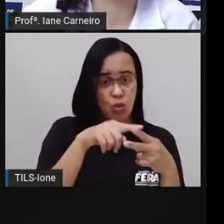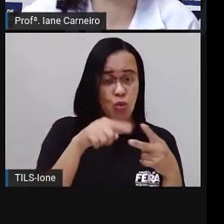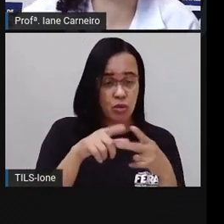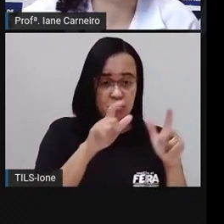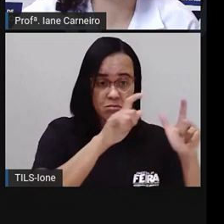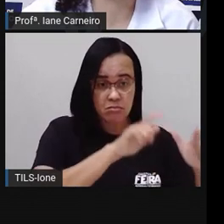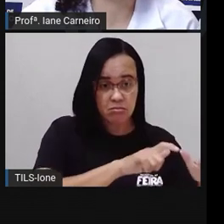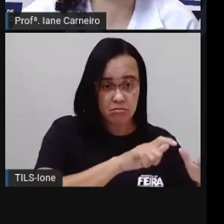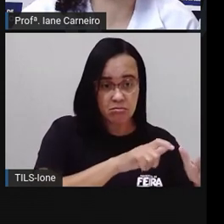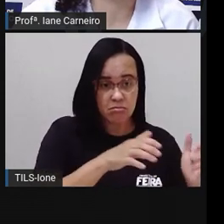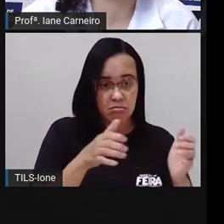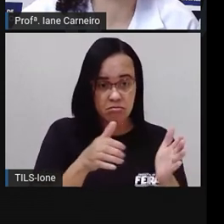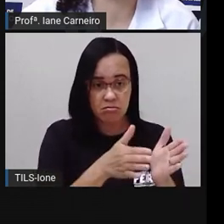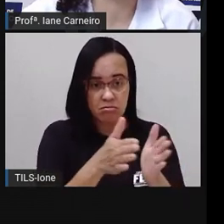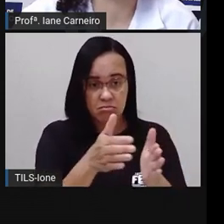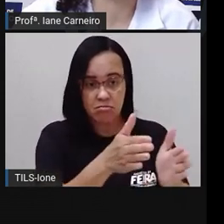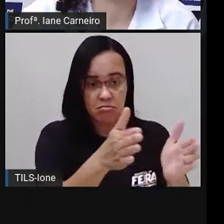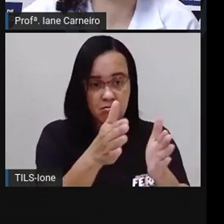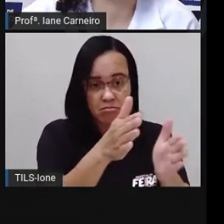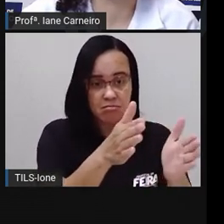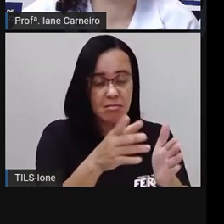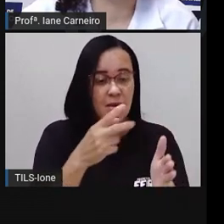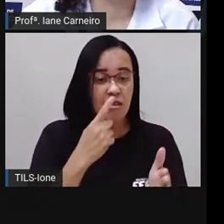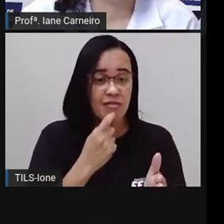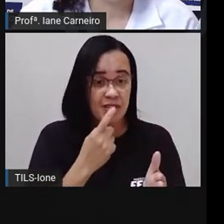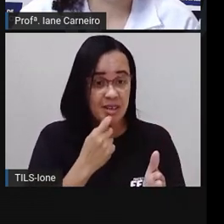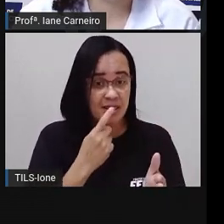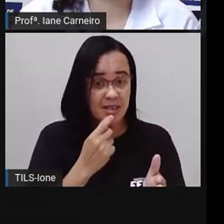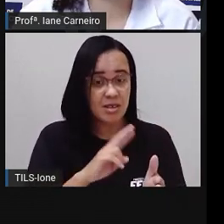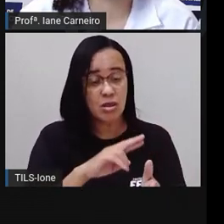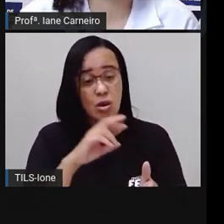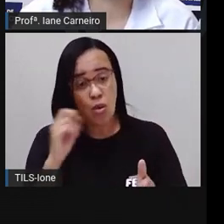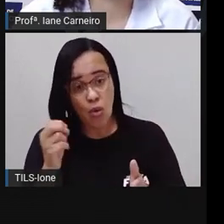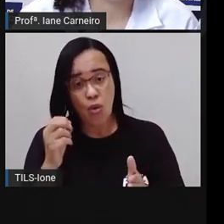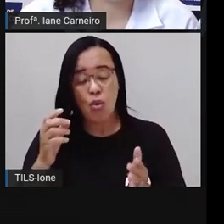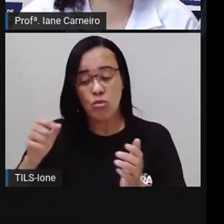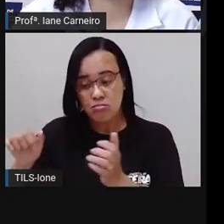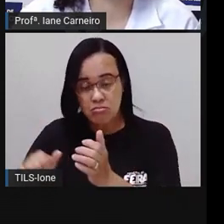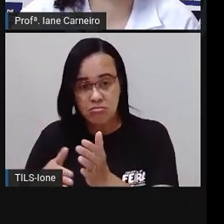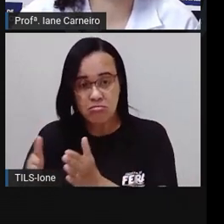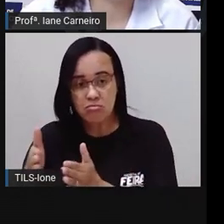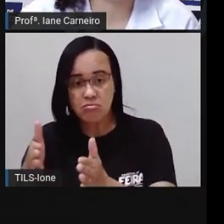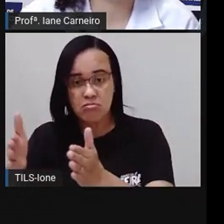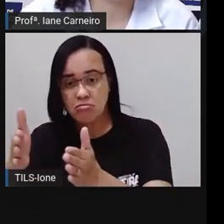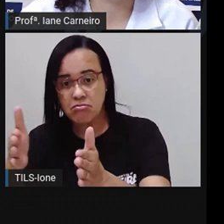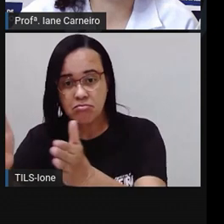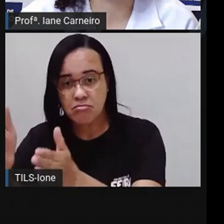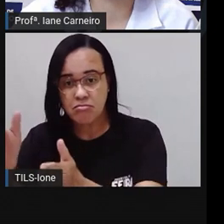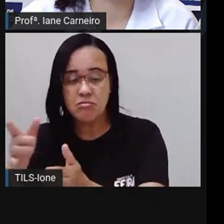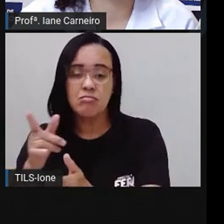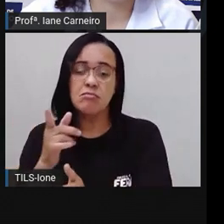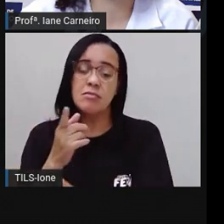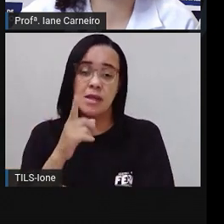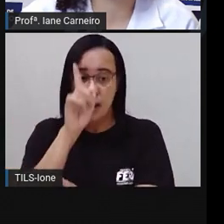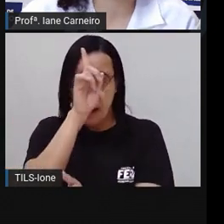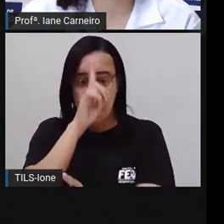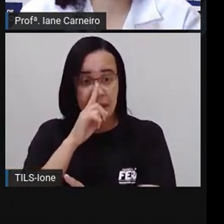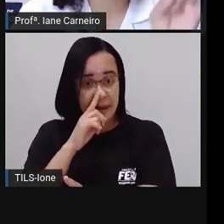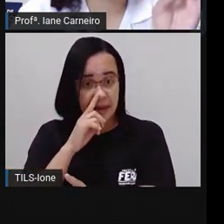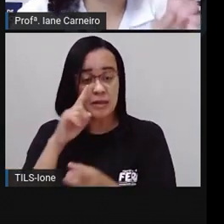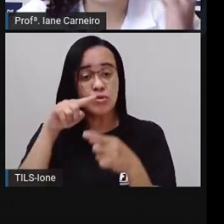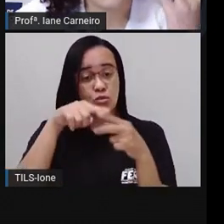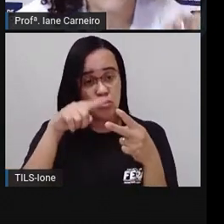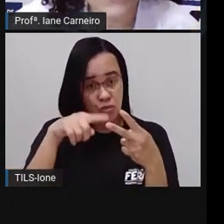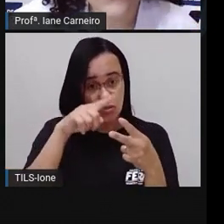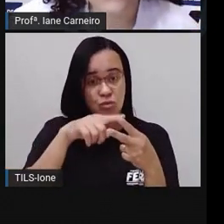Então, ela pode vir por esse caminho verdinho aqui, ó, ou ela pode fazer esse outro caminho amarelinho, né? Então, ela tem